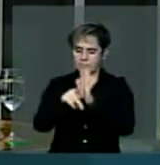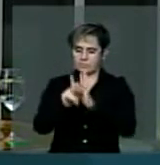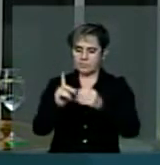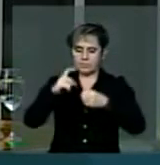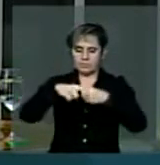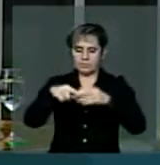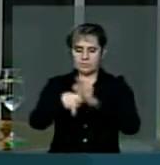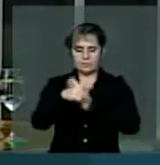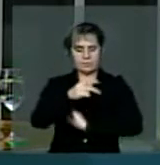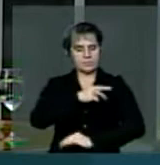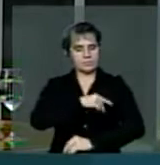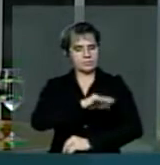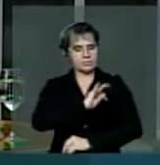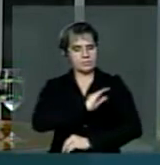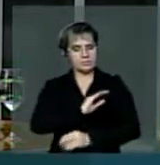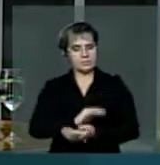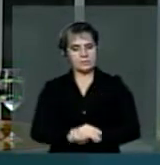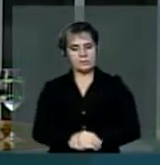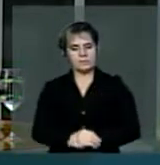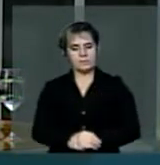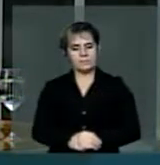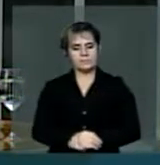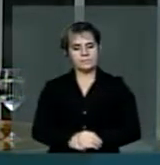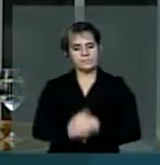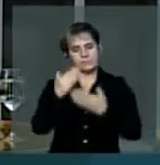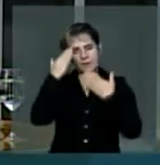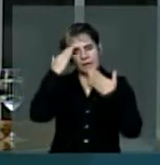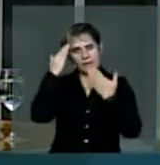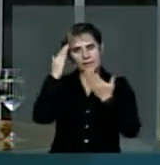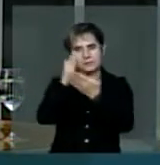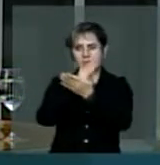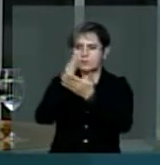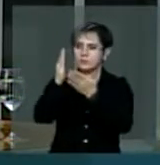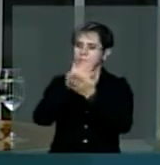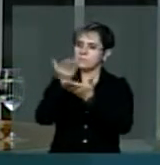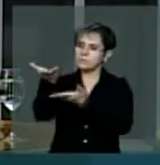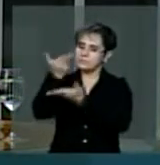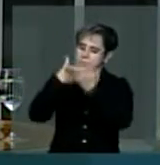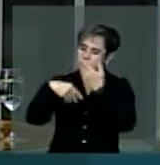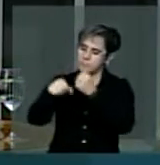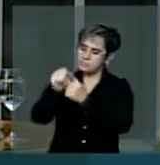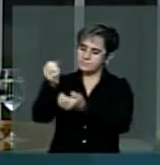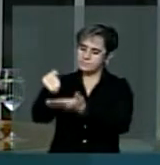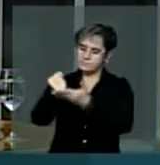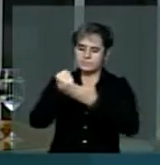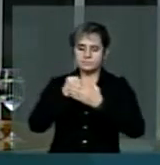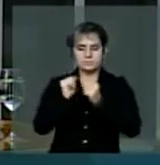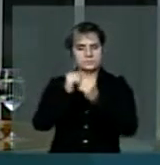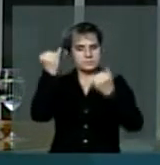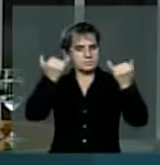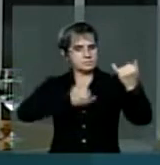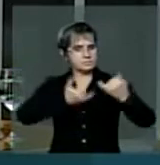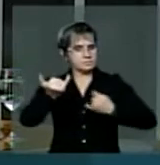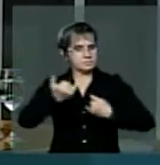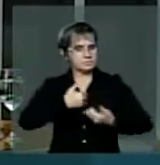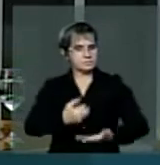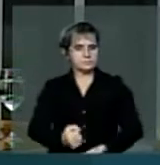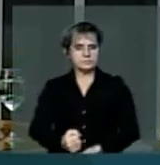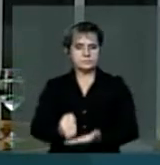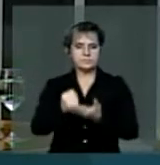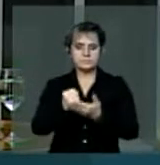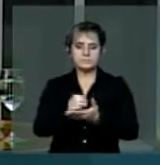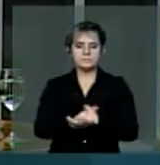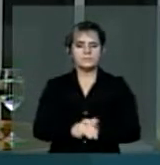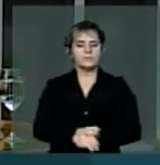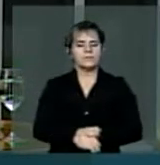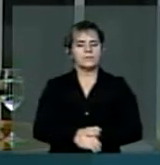filiados do meu partido. Agradeço aqueles que agiram corretamente e que manifestaram a nossa